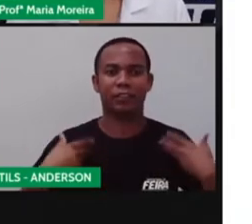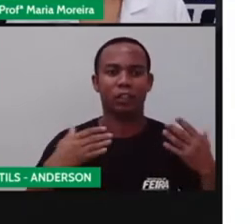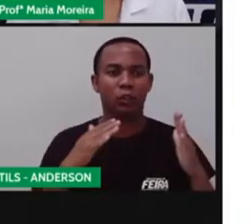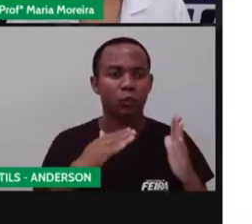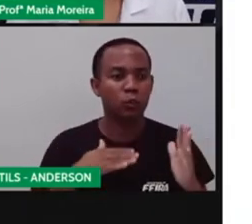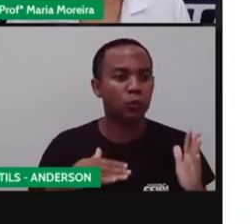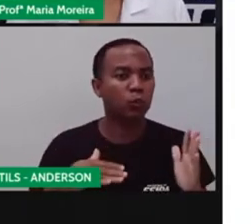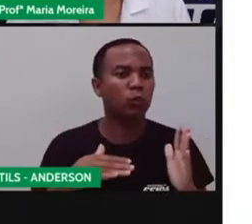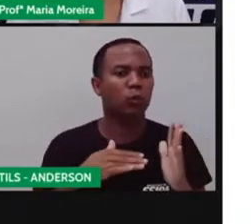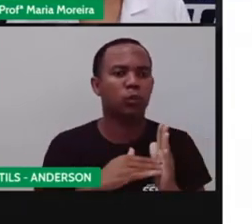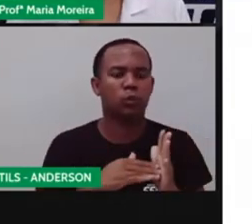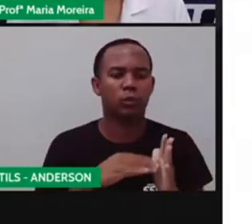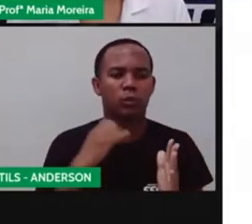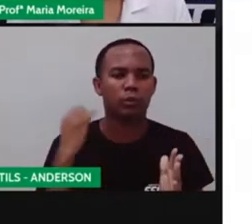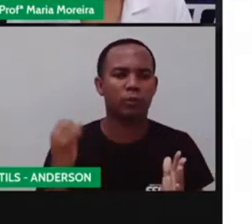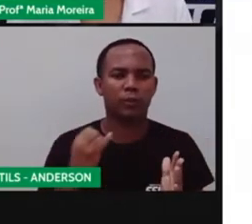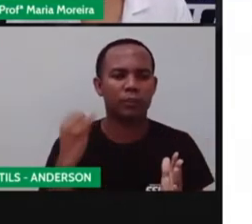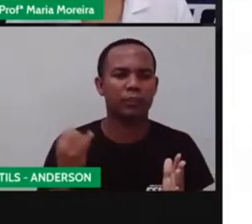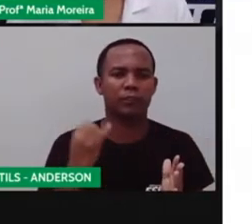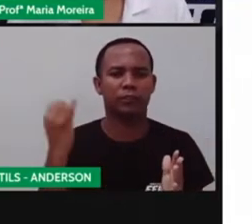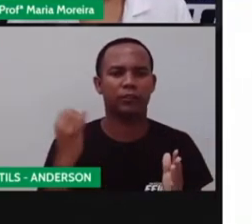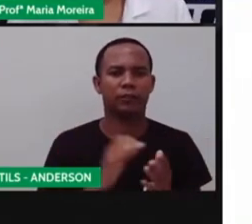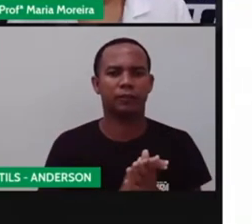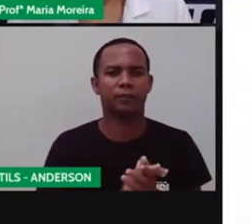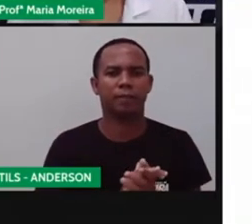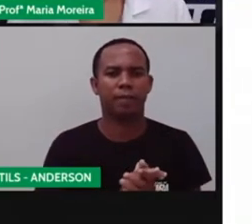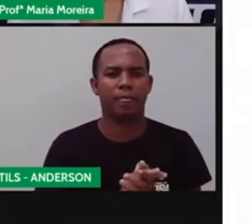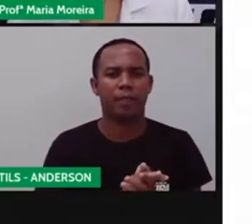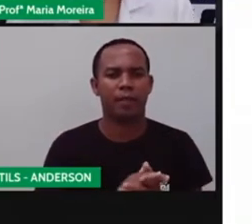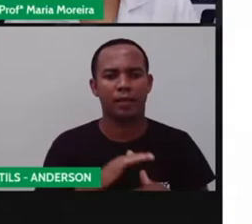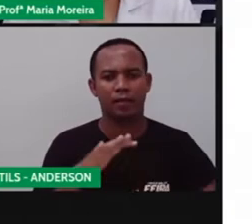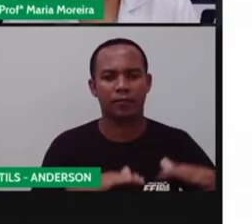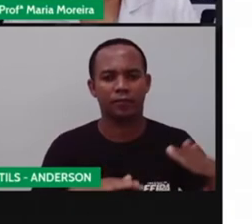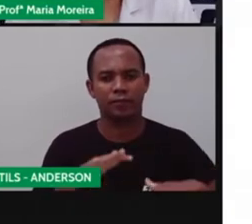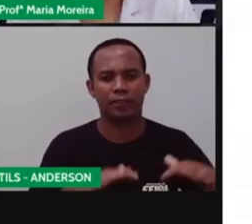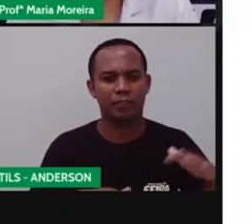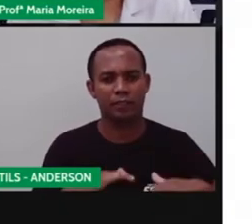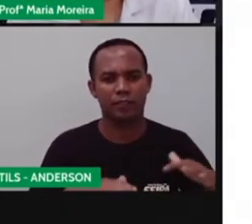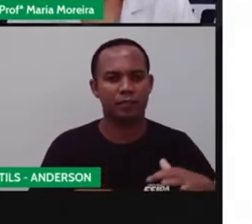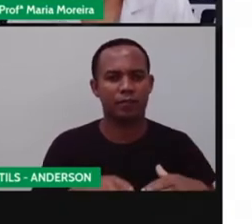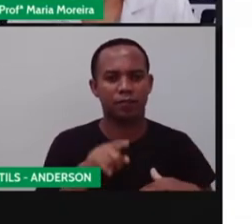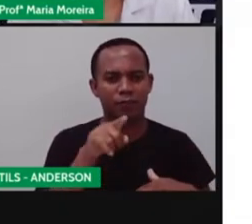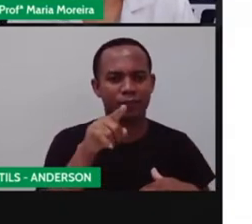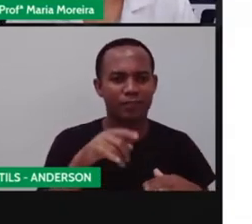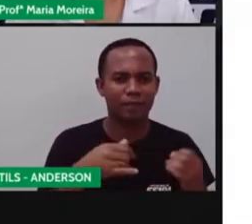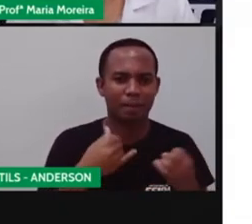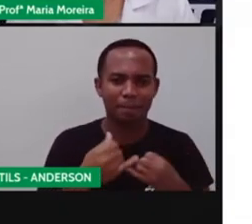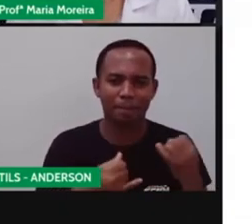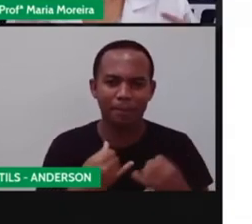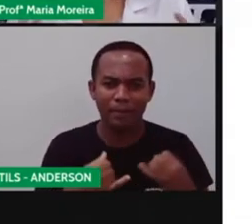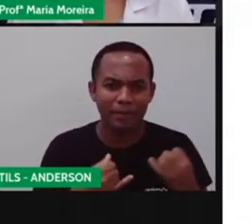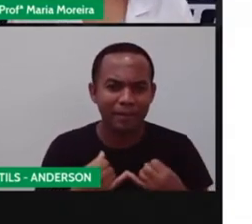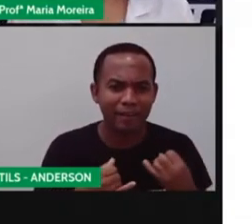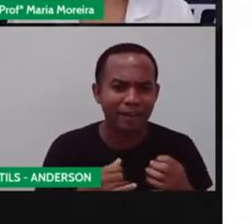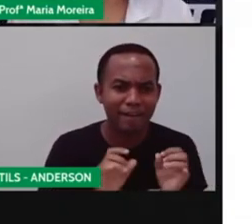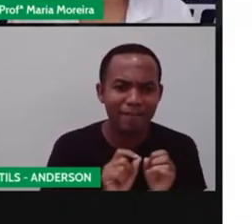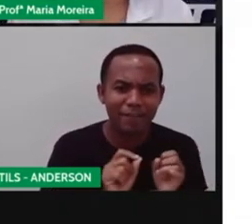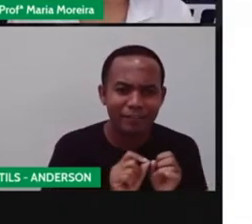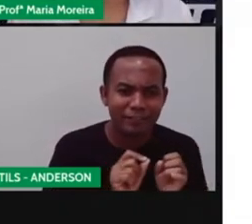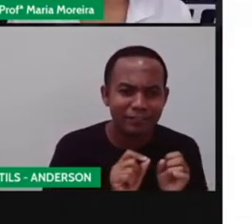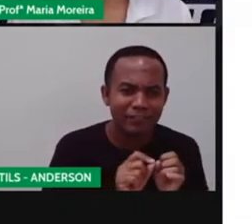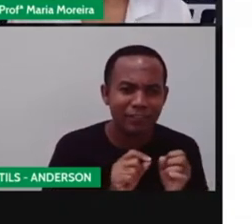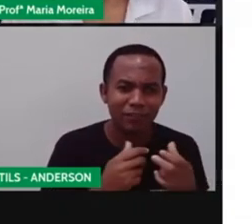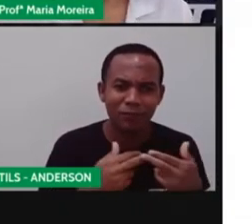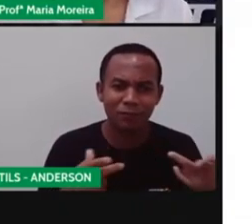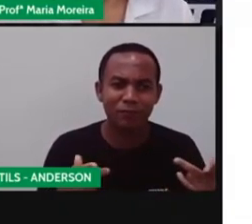tudo isso é muito importante para vocês. Essa fase de vocês brincarem, que vocês podem construir brinquedos. Inclusive, a Pró já ensinou